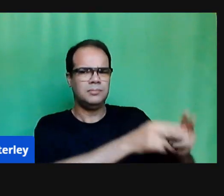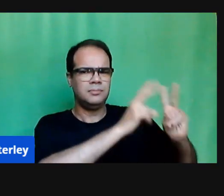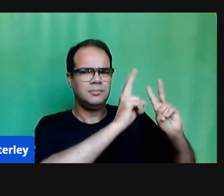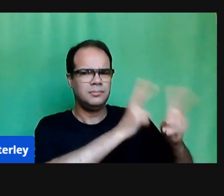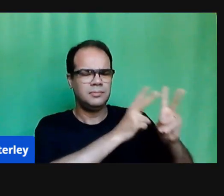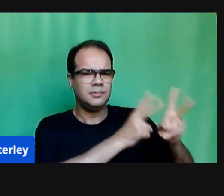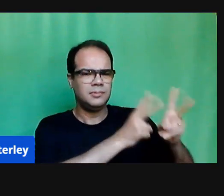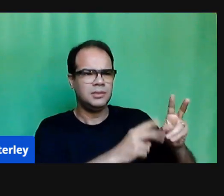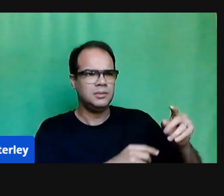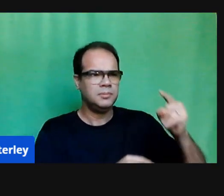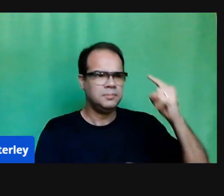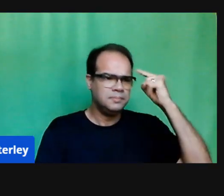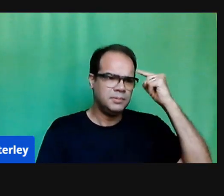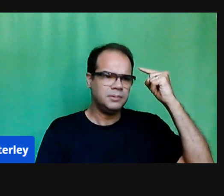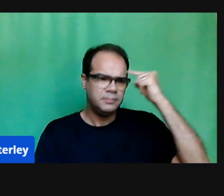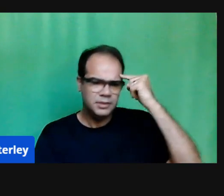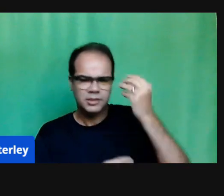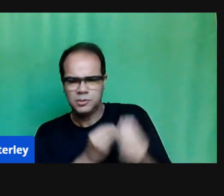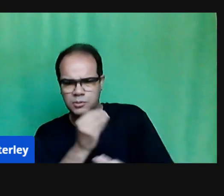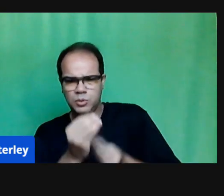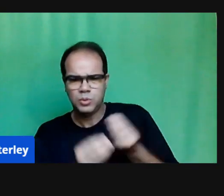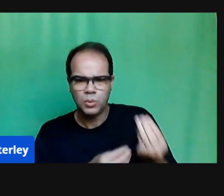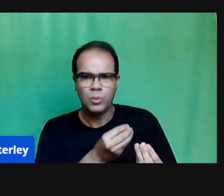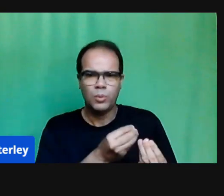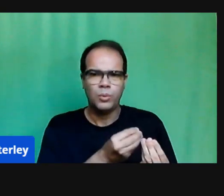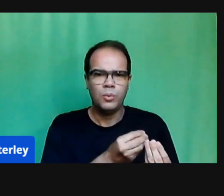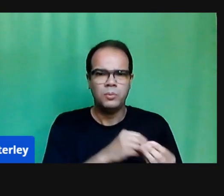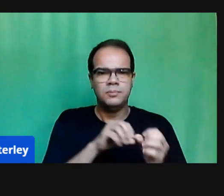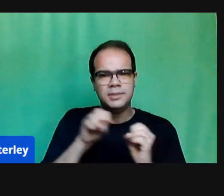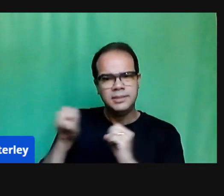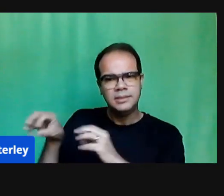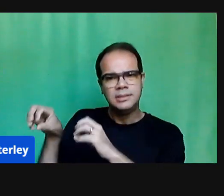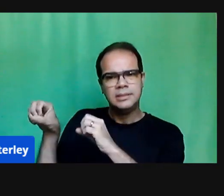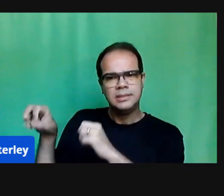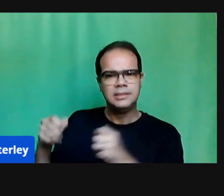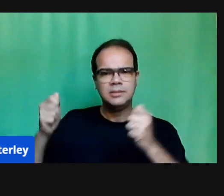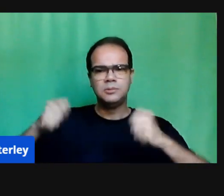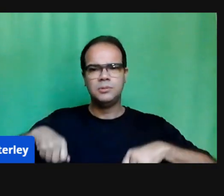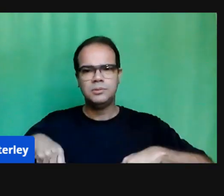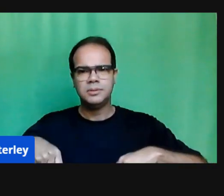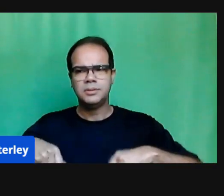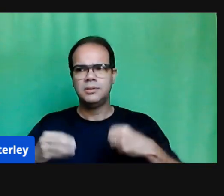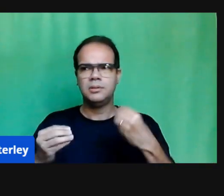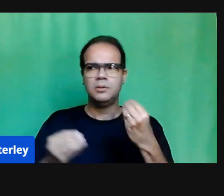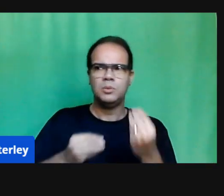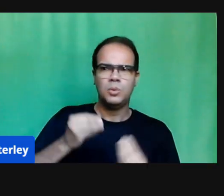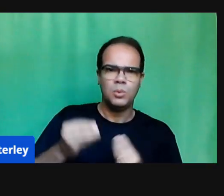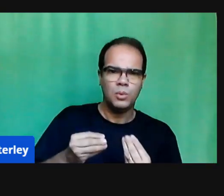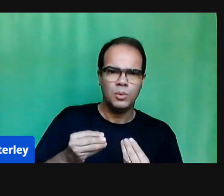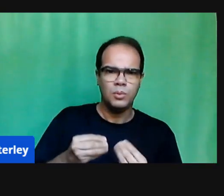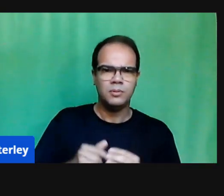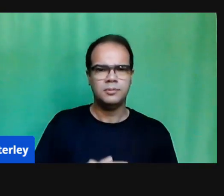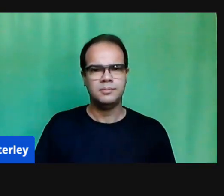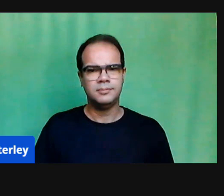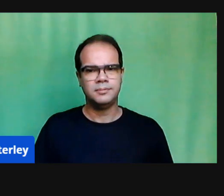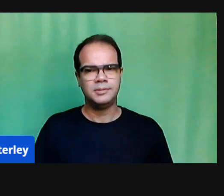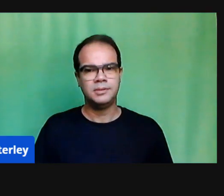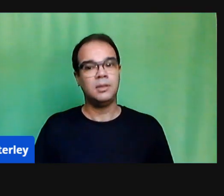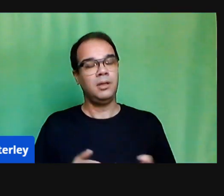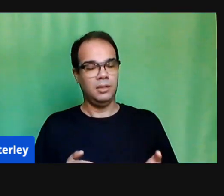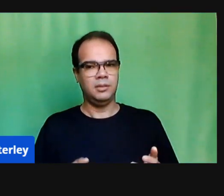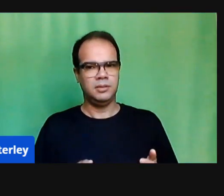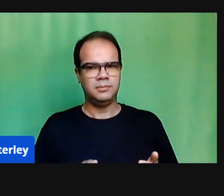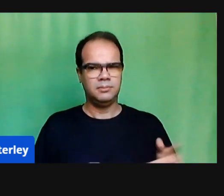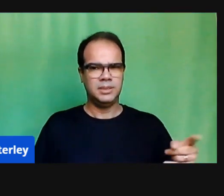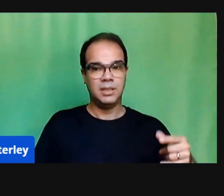uma dinâmica de ensino-aprendizagem remoto. como eu disse no início da minha fala, nós não